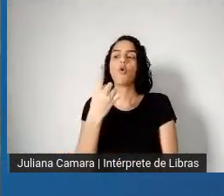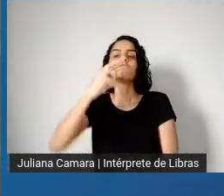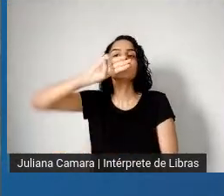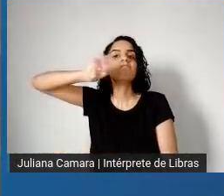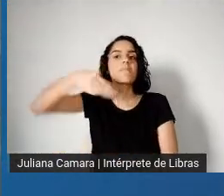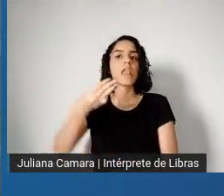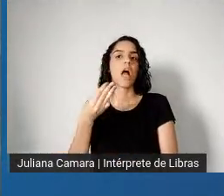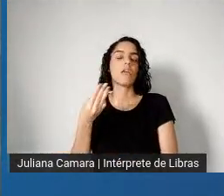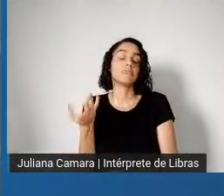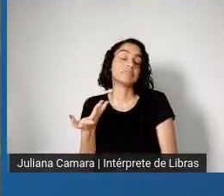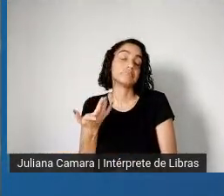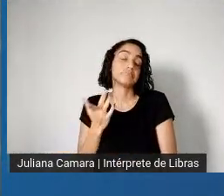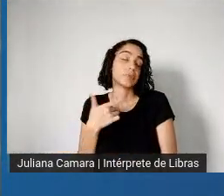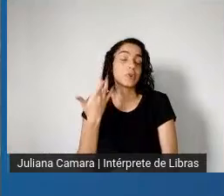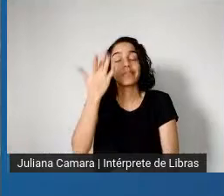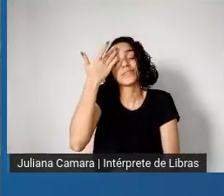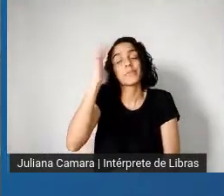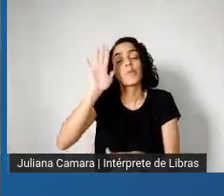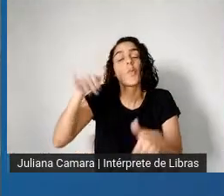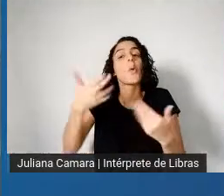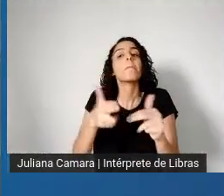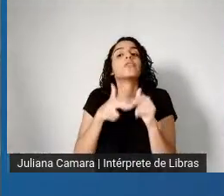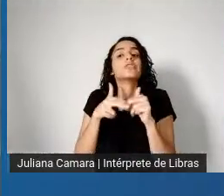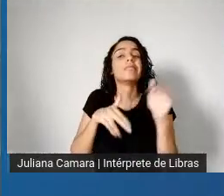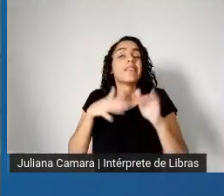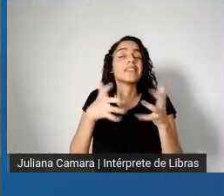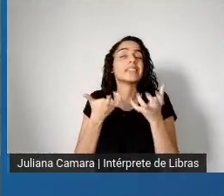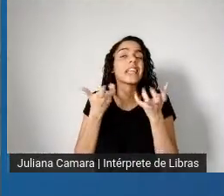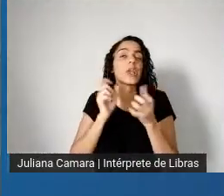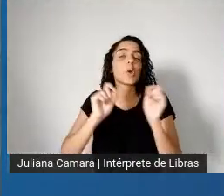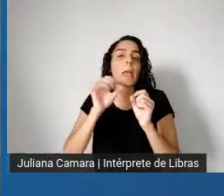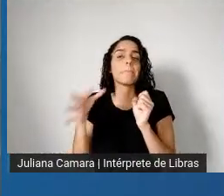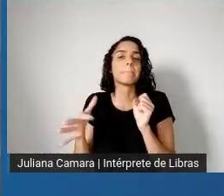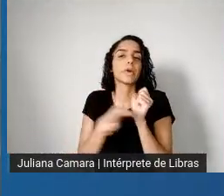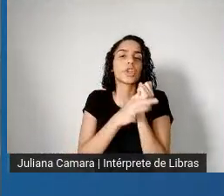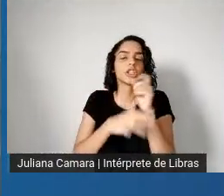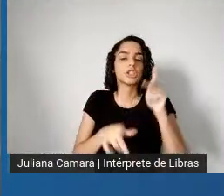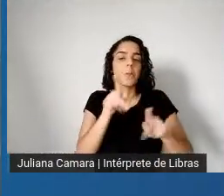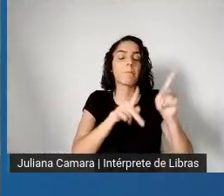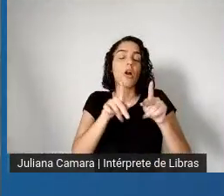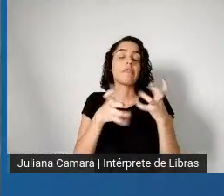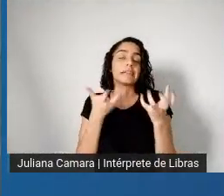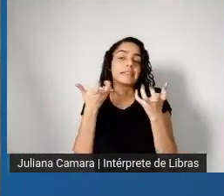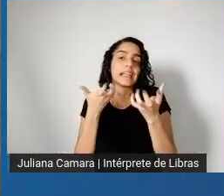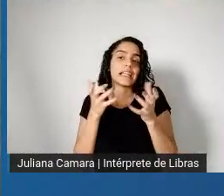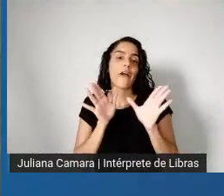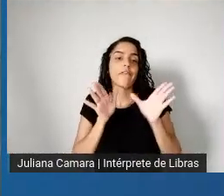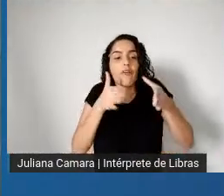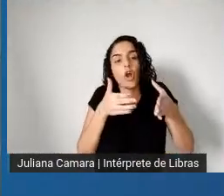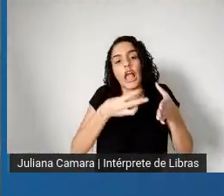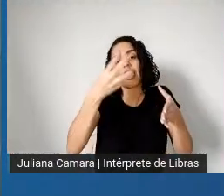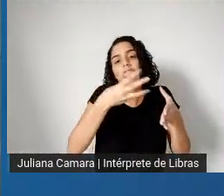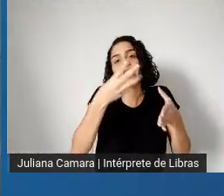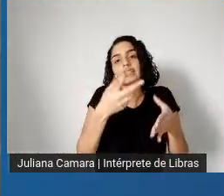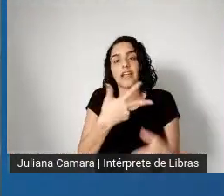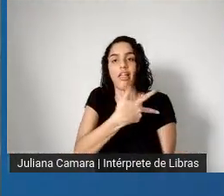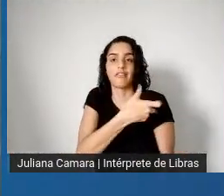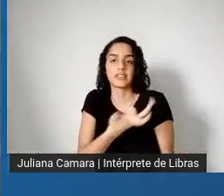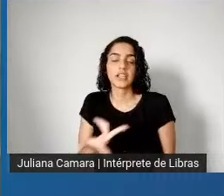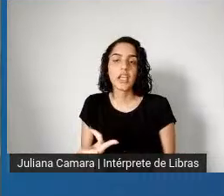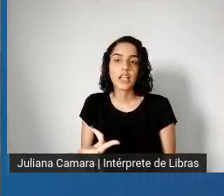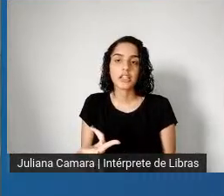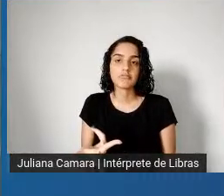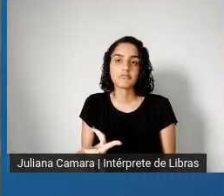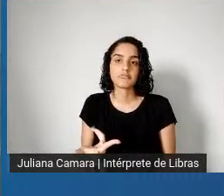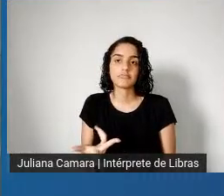Talvez já de olho em proteger suas populações, deixando, rasgando a agenda 2030 e